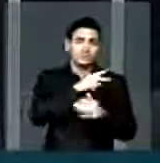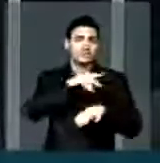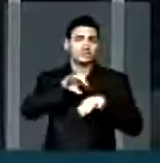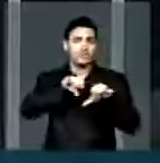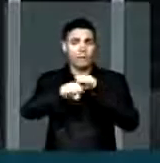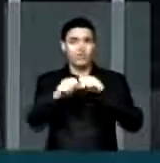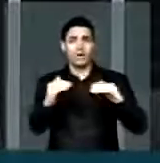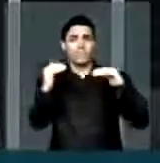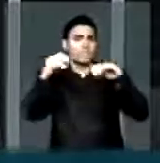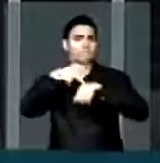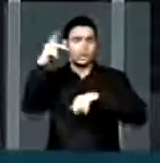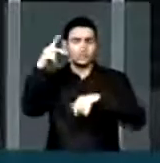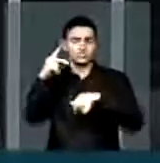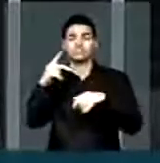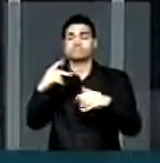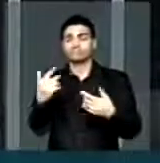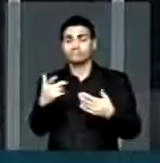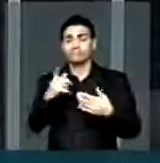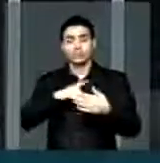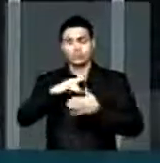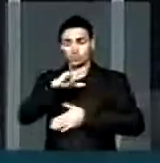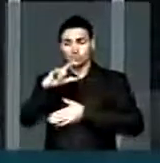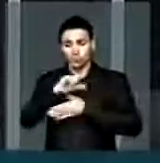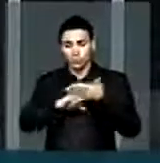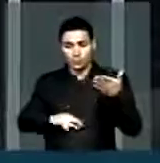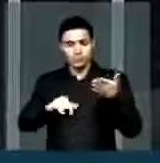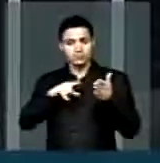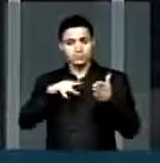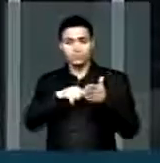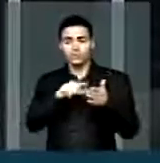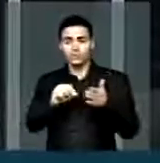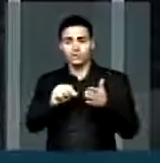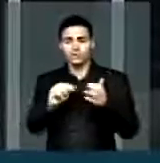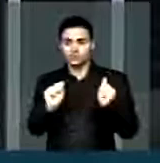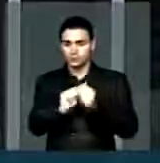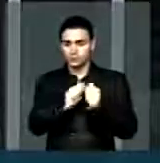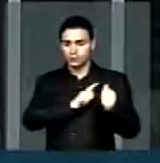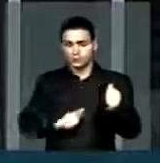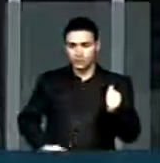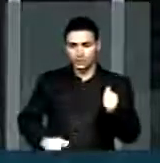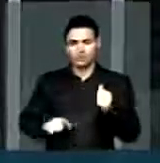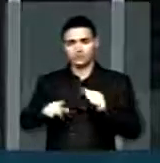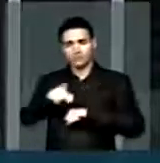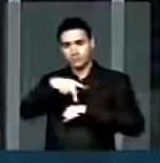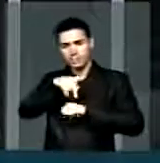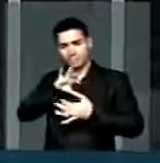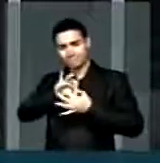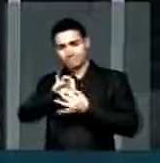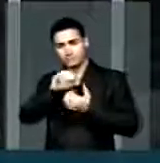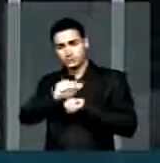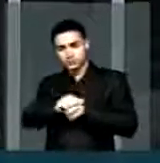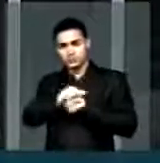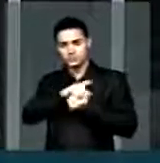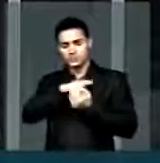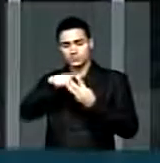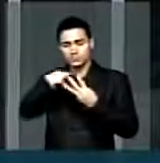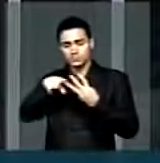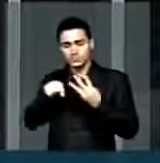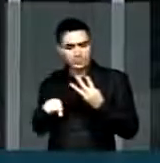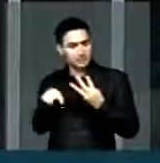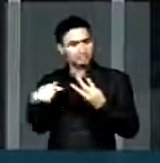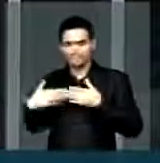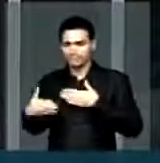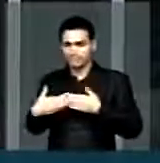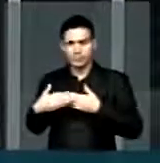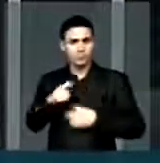-graduação. Um documento que integra a ação do poder público e do Estado brasileiro, dos seus três entes, seja